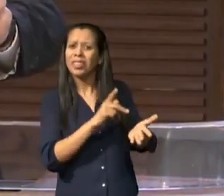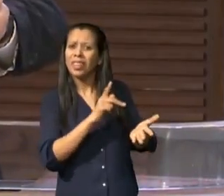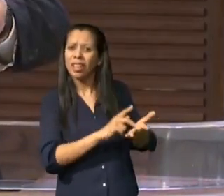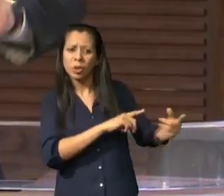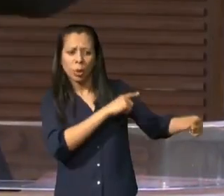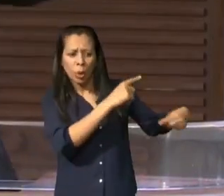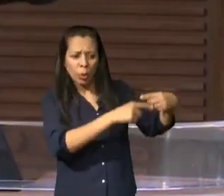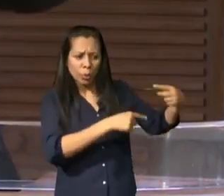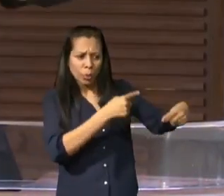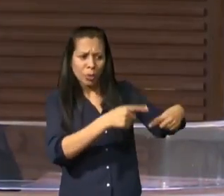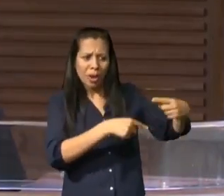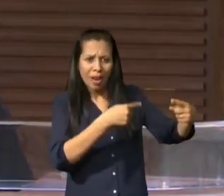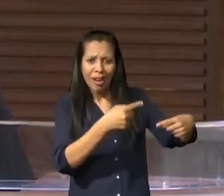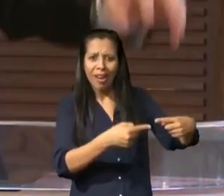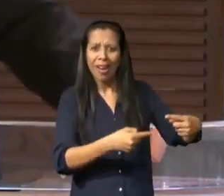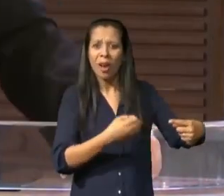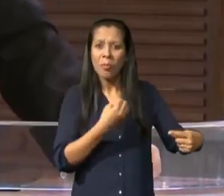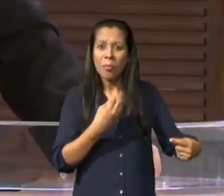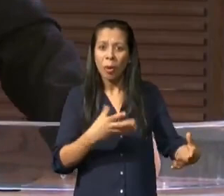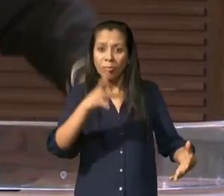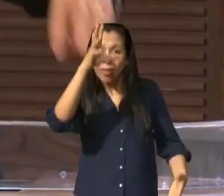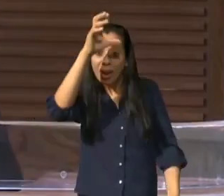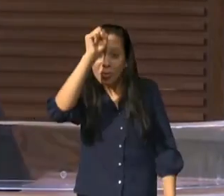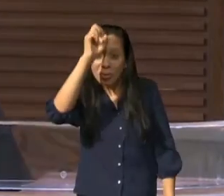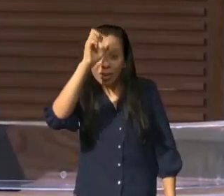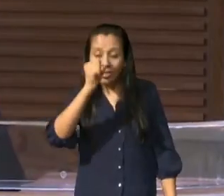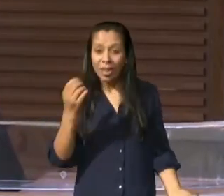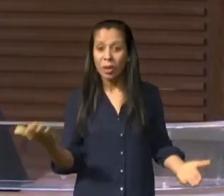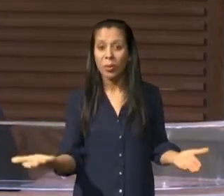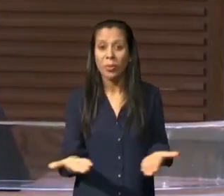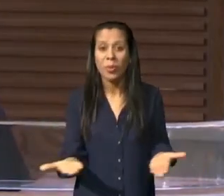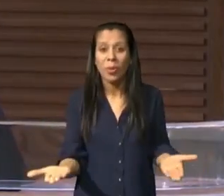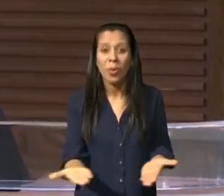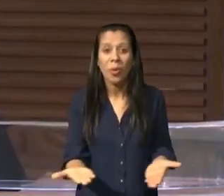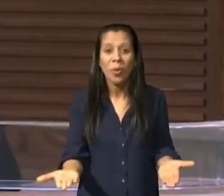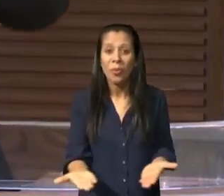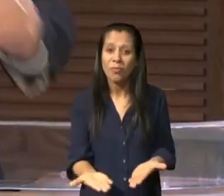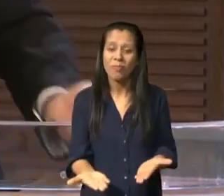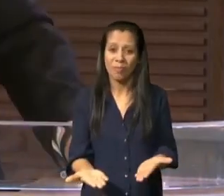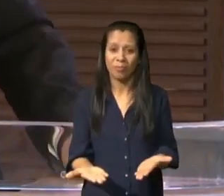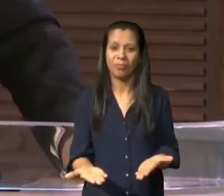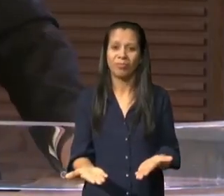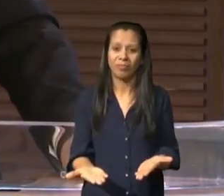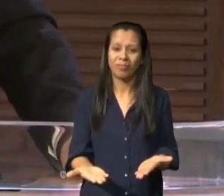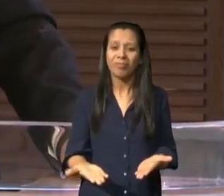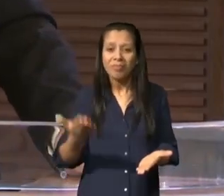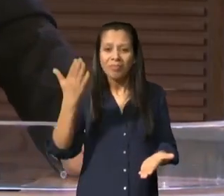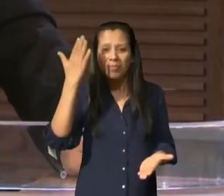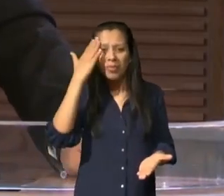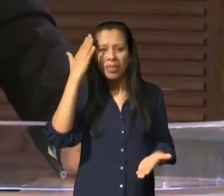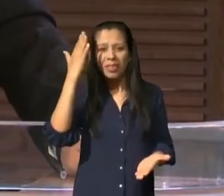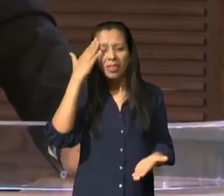vivos do que quanto foram para o povo no deserto do que quanto foram para a igreja de Corinto